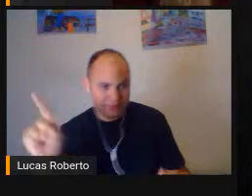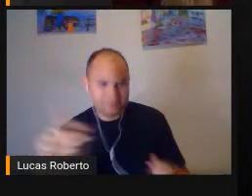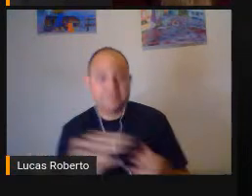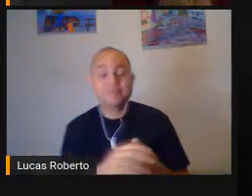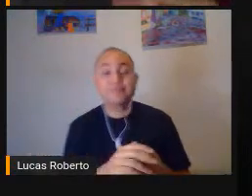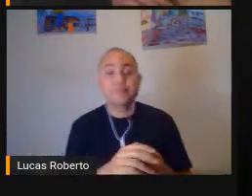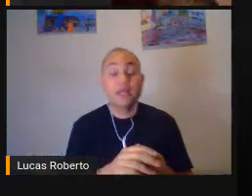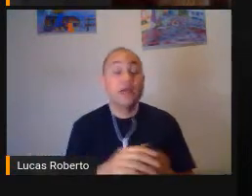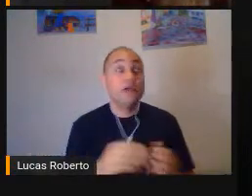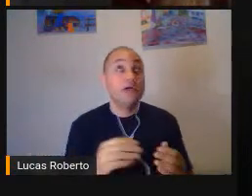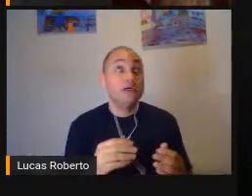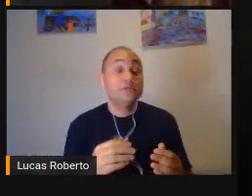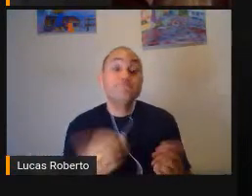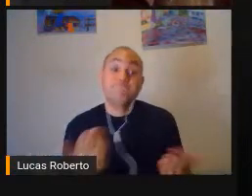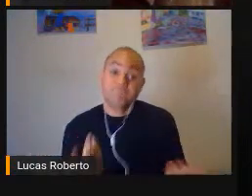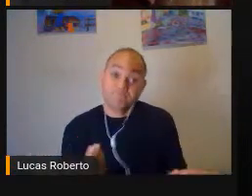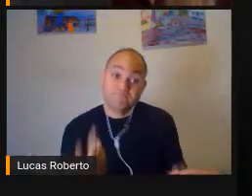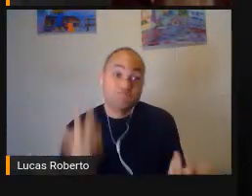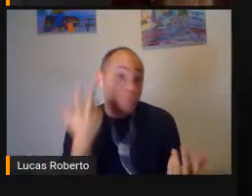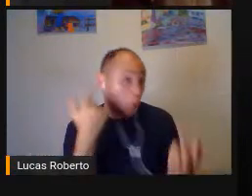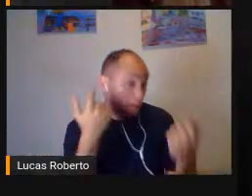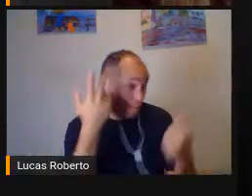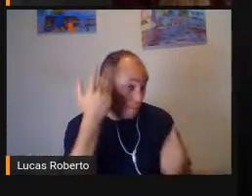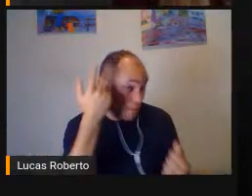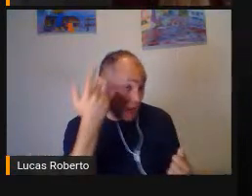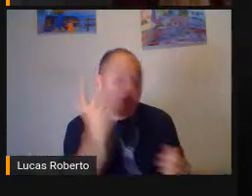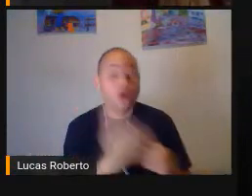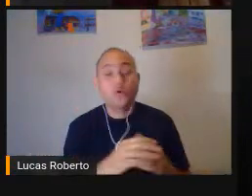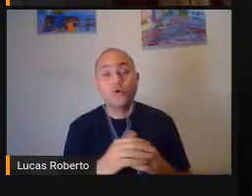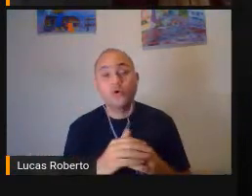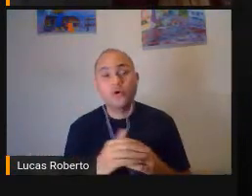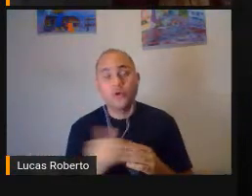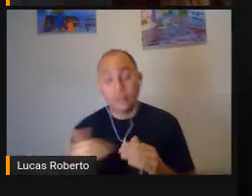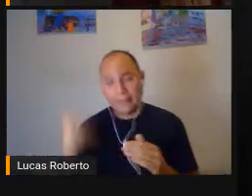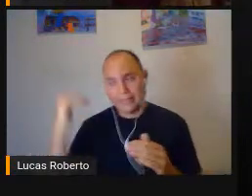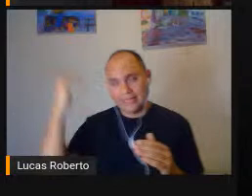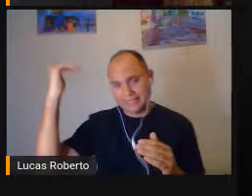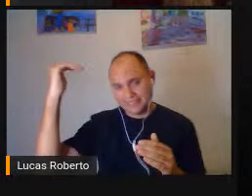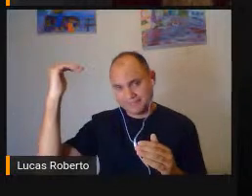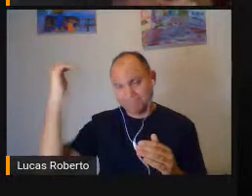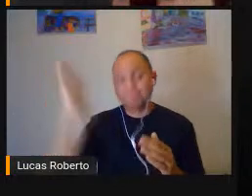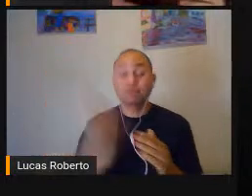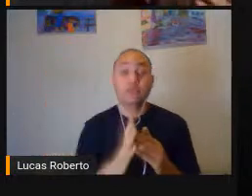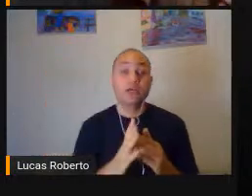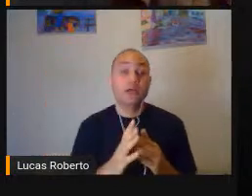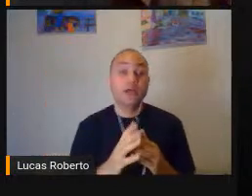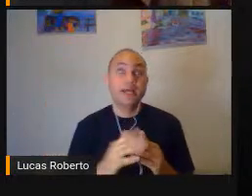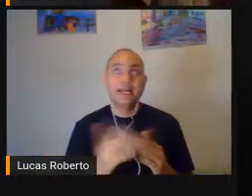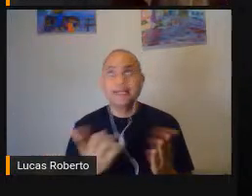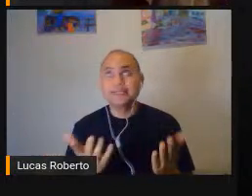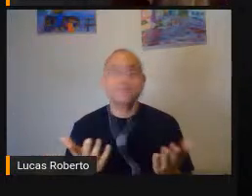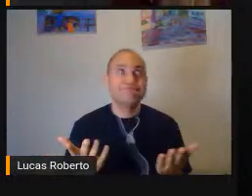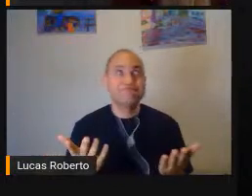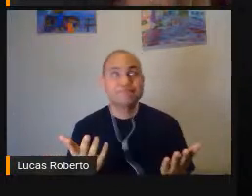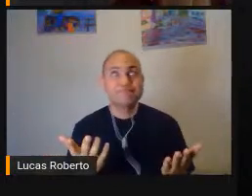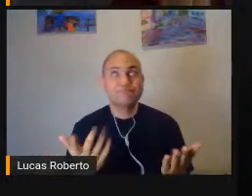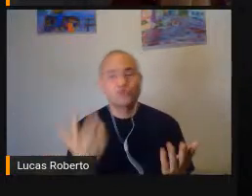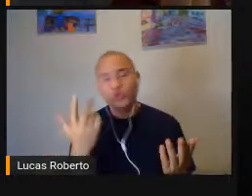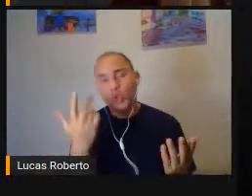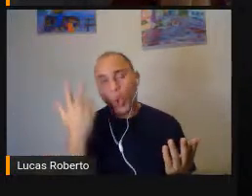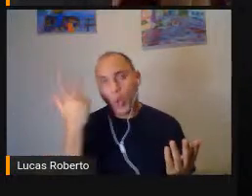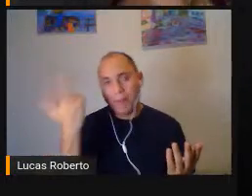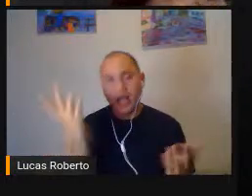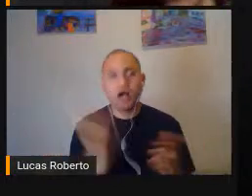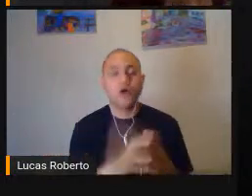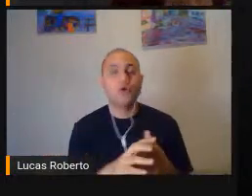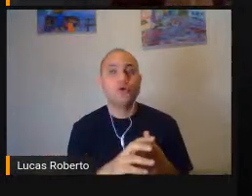Que quando as pessoas Ficam adultas Por uma questão De praticidade Até porque O livro em braille Ele ocupa Um espaço muito grande Muitas vezes